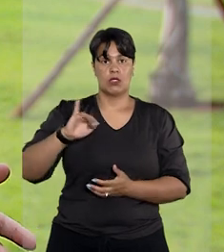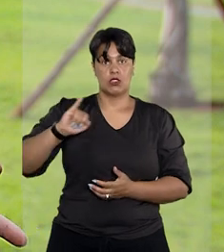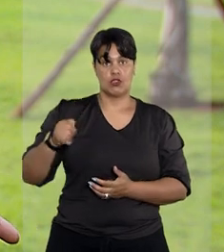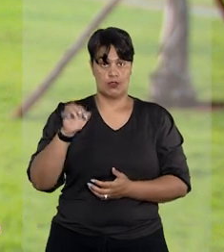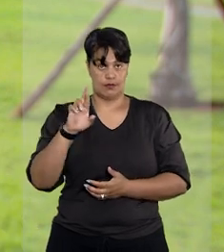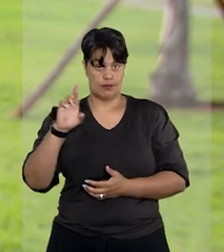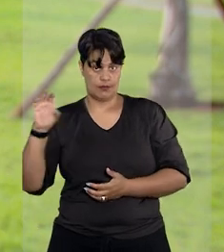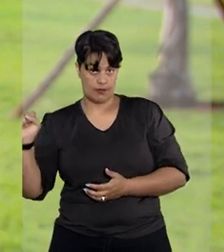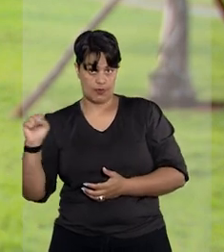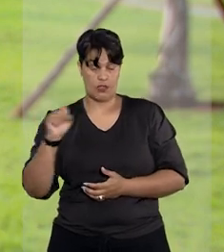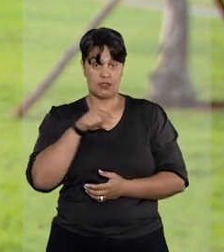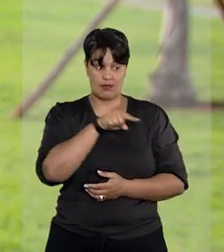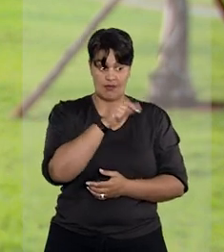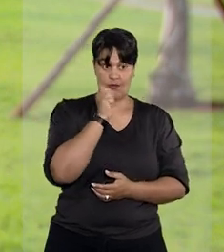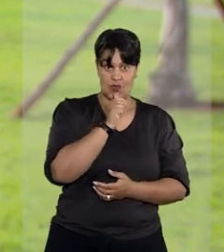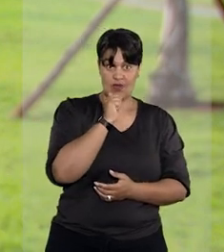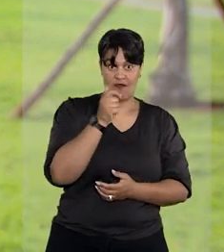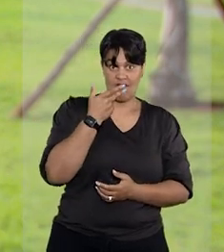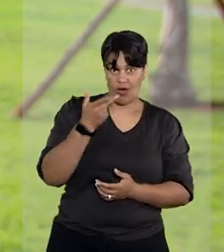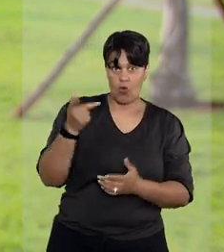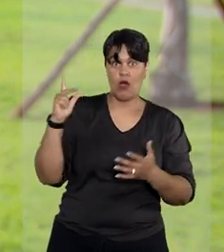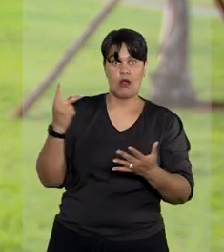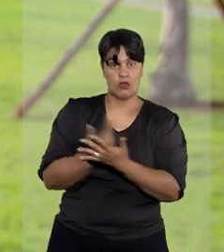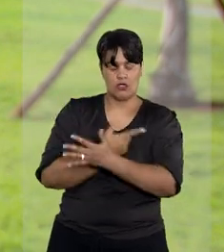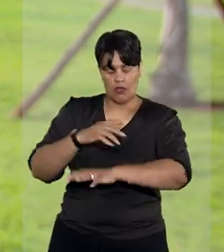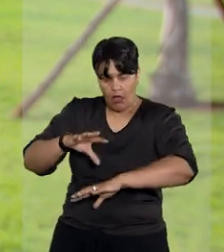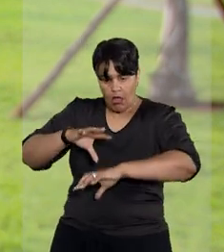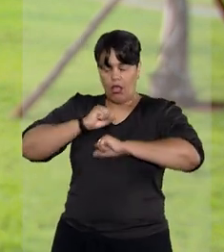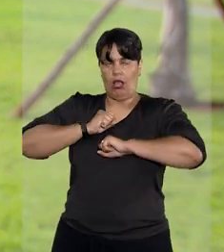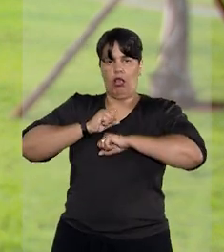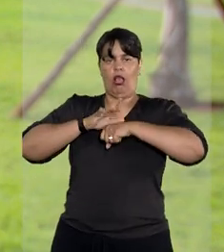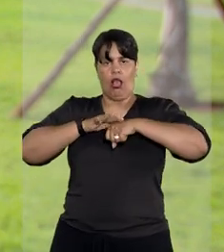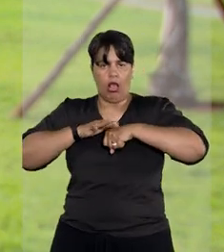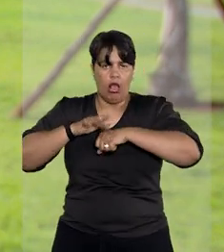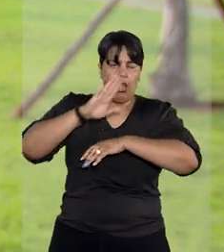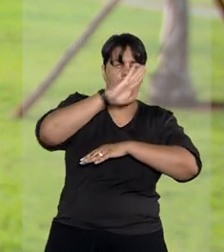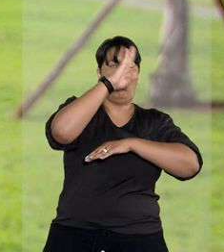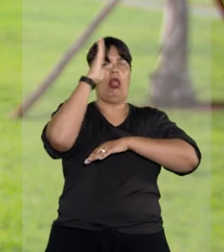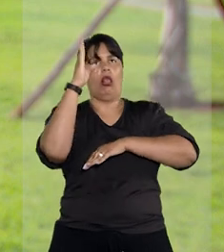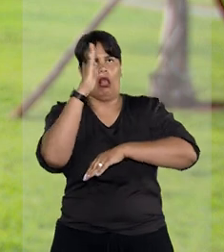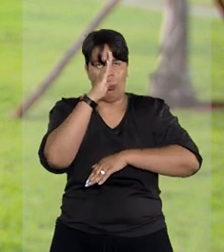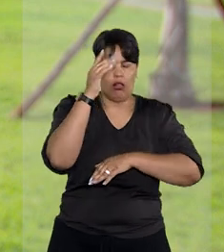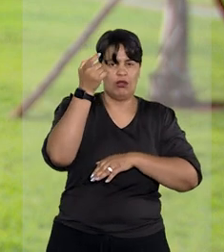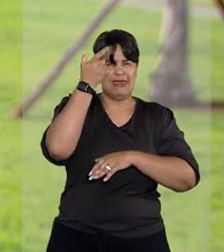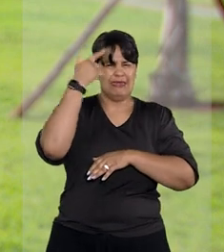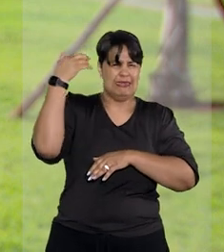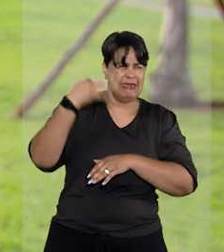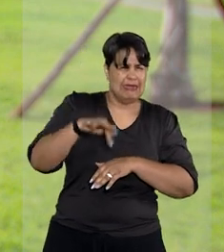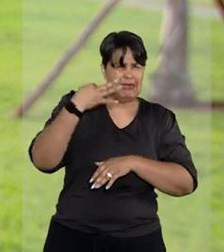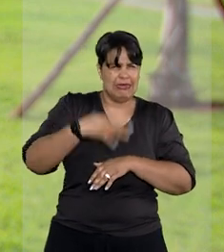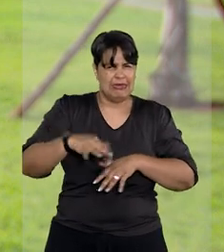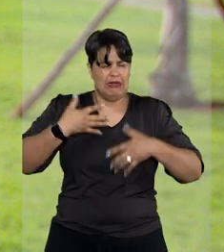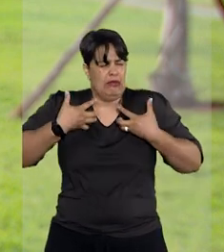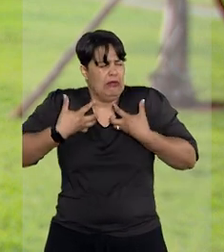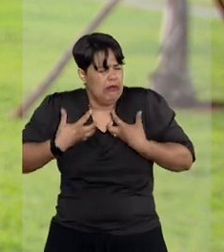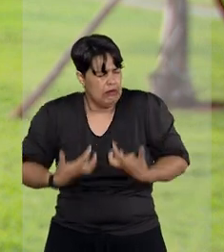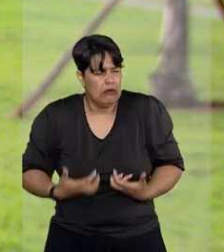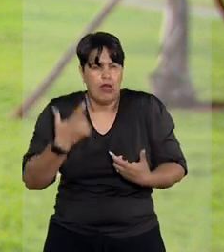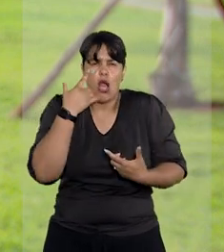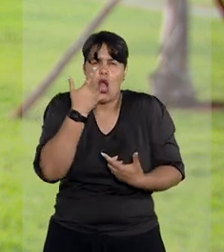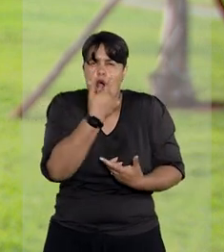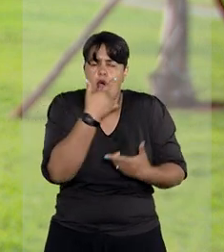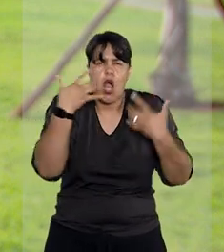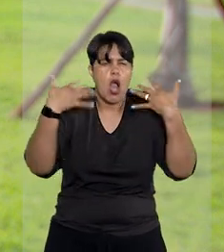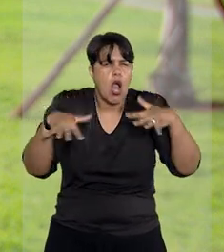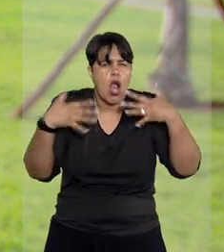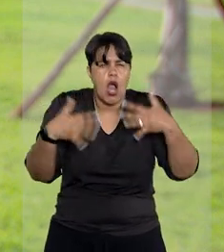autora afirmou ter sofrido intoxicação pela falta de oxigênio, fortes dores de cabeça, fadiga, ardência nos olhos,